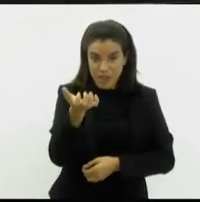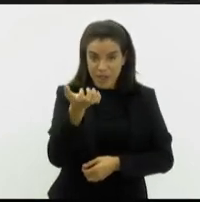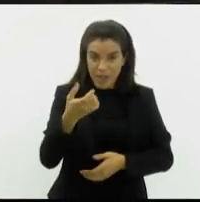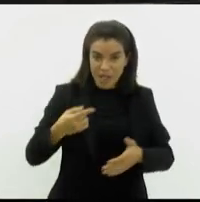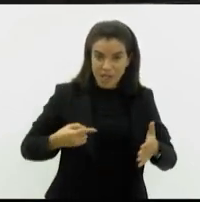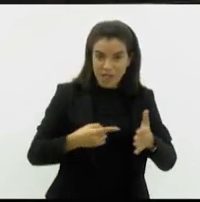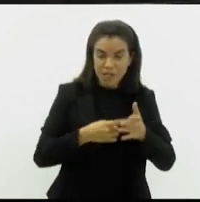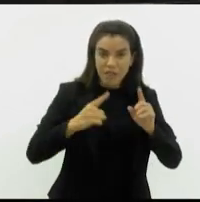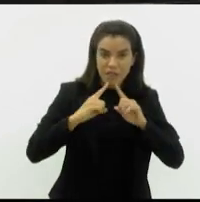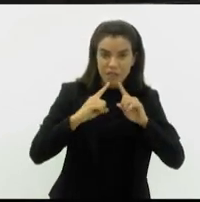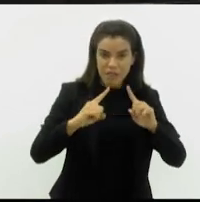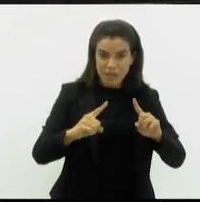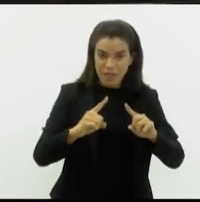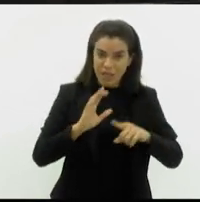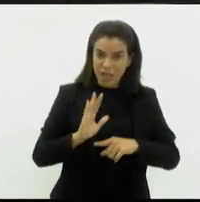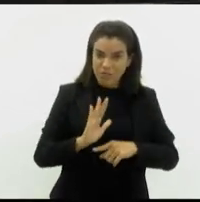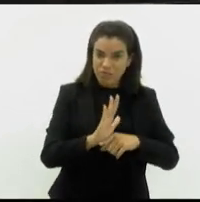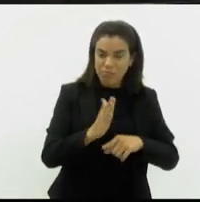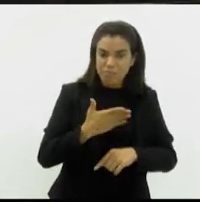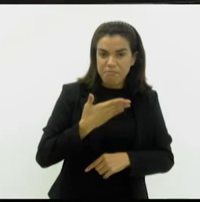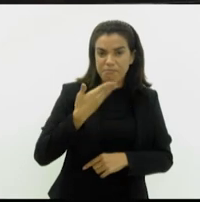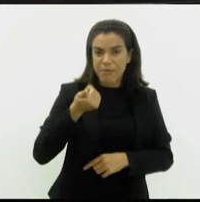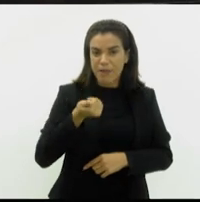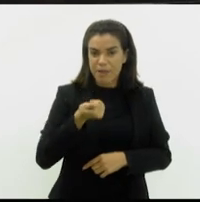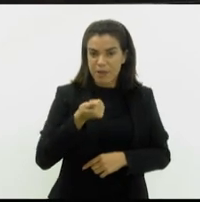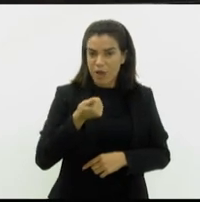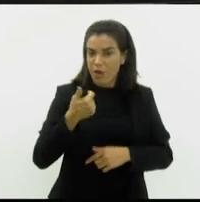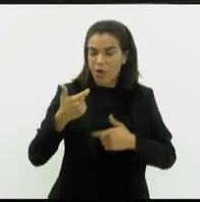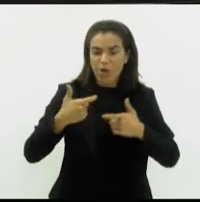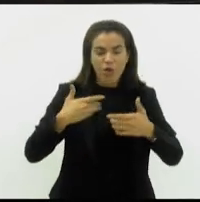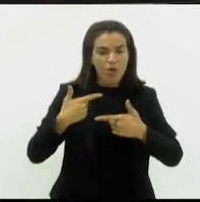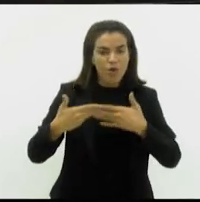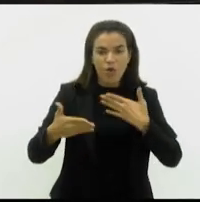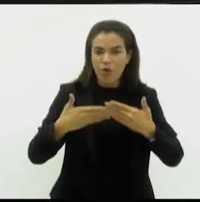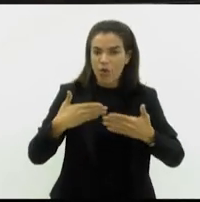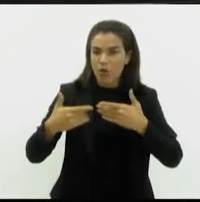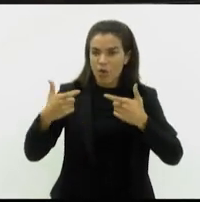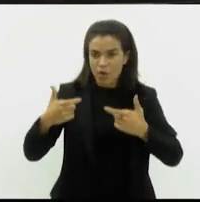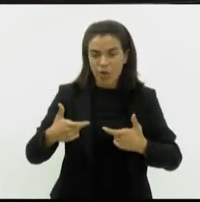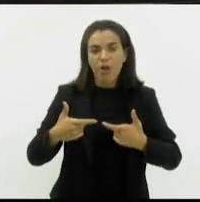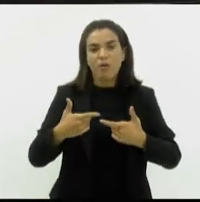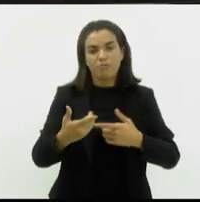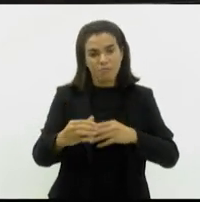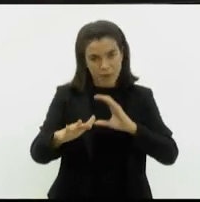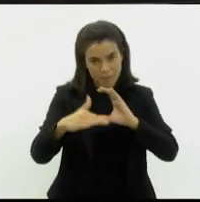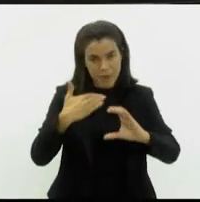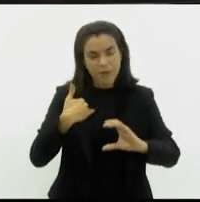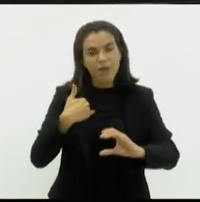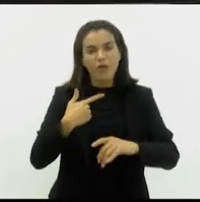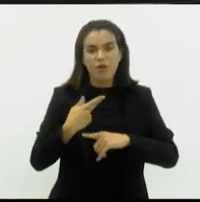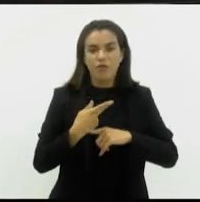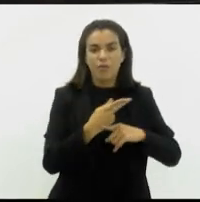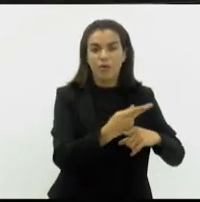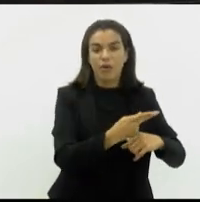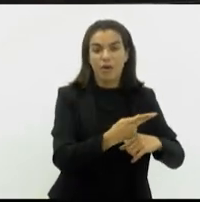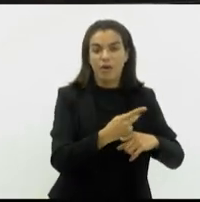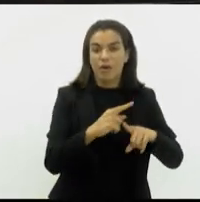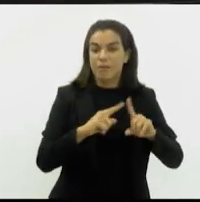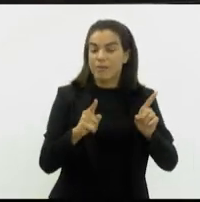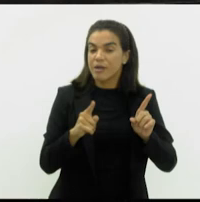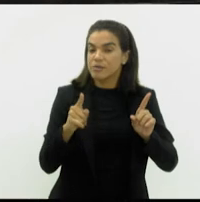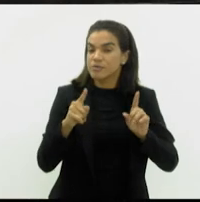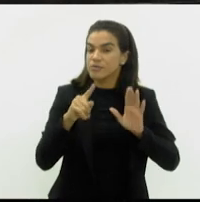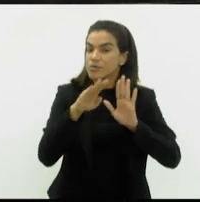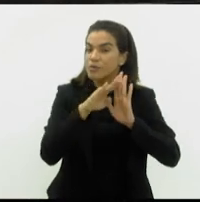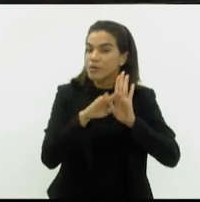você quer fazer melhor, qualquer tipo de lugar, você pode me mandar que eu vou atrás. Agora, o assunto em pauta aqui